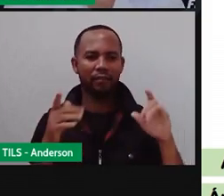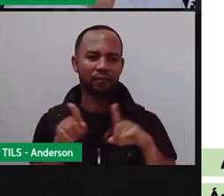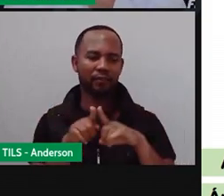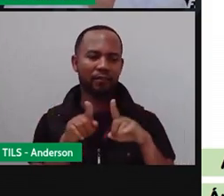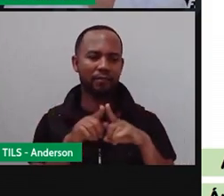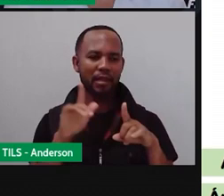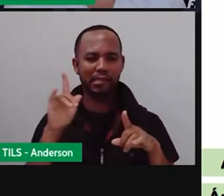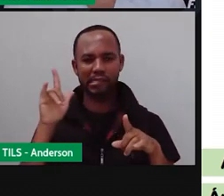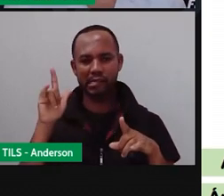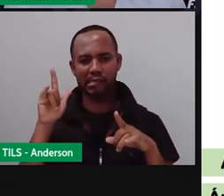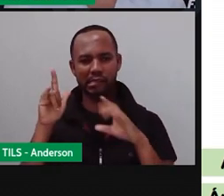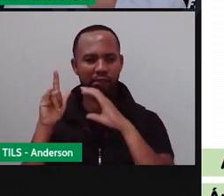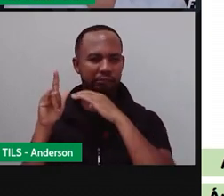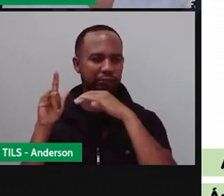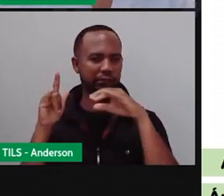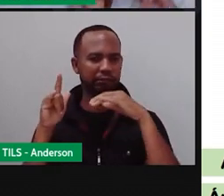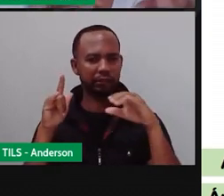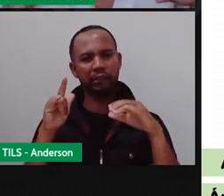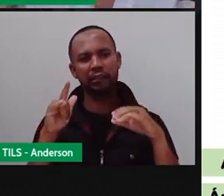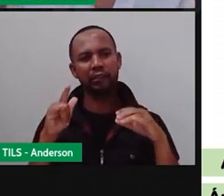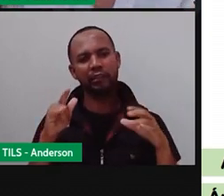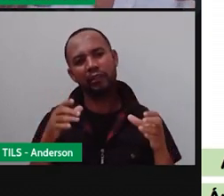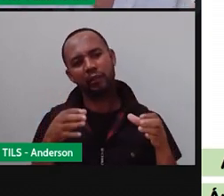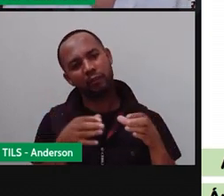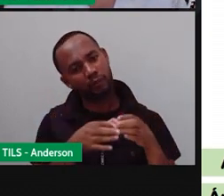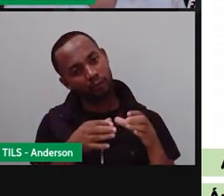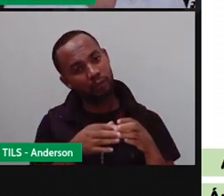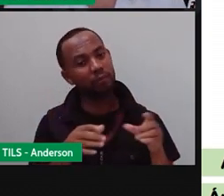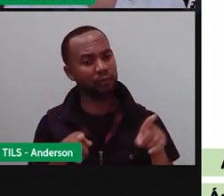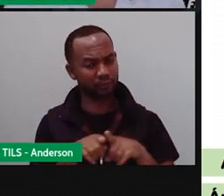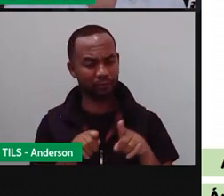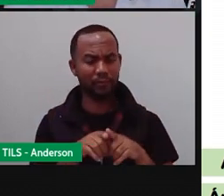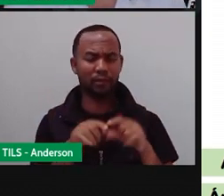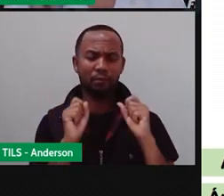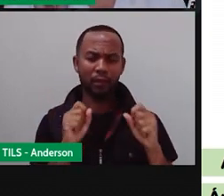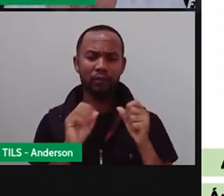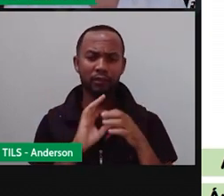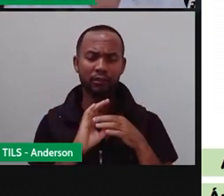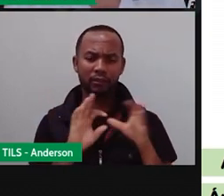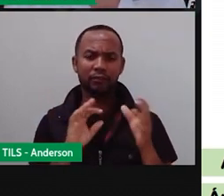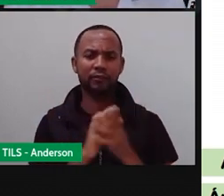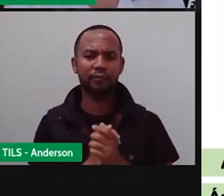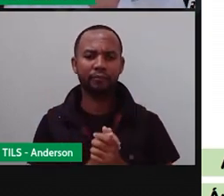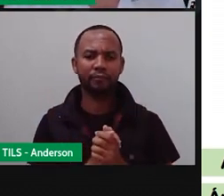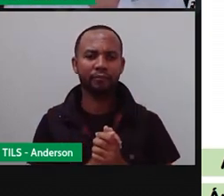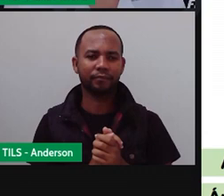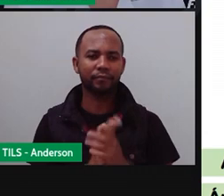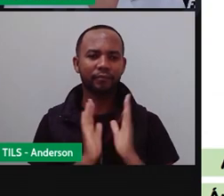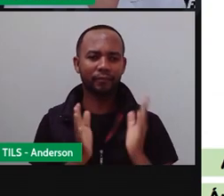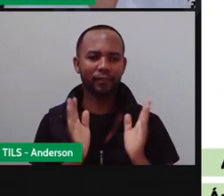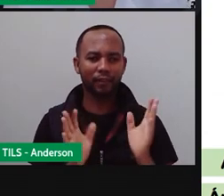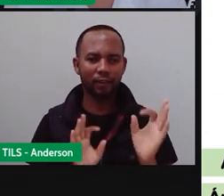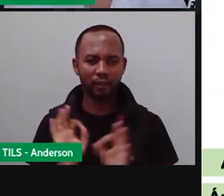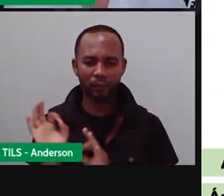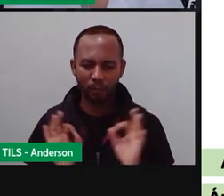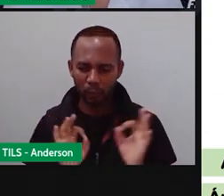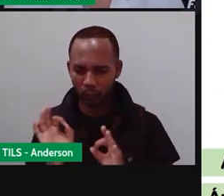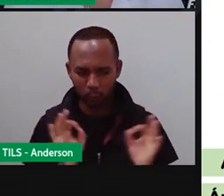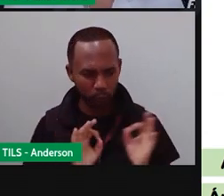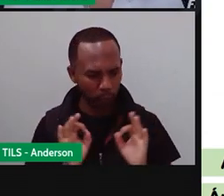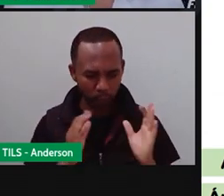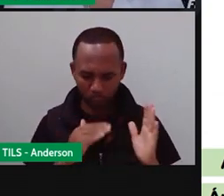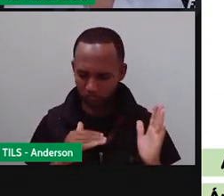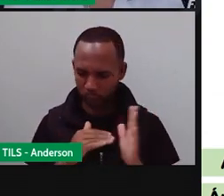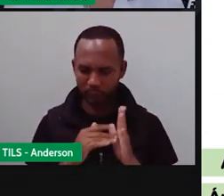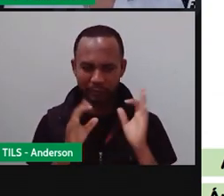certo? E fazer mais o quê? Deixar aquele comentário lindo e maravilhoso. Já arrumaram o material de vocês? Estou na posição